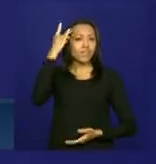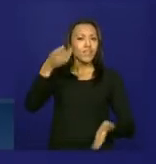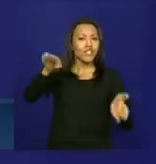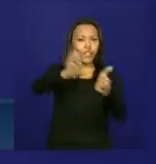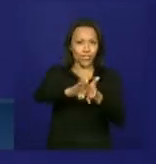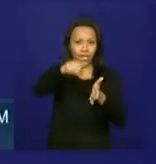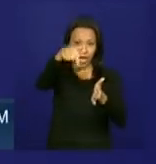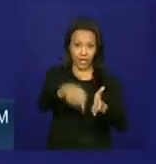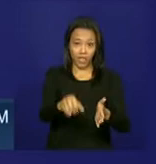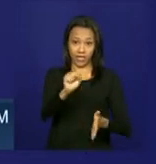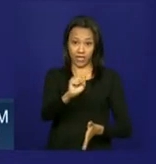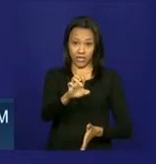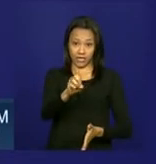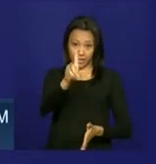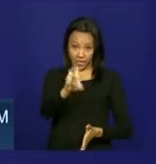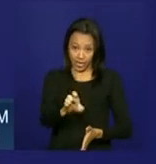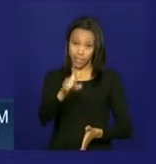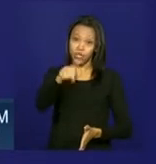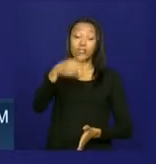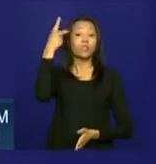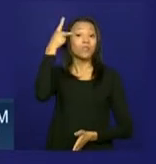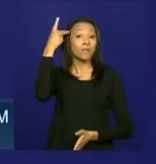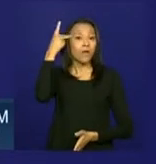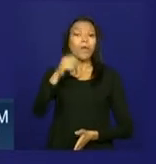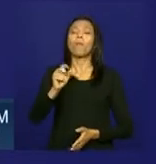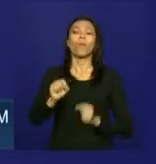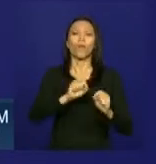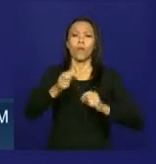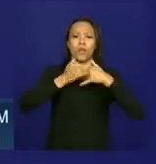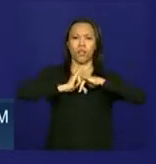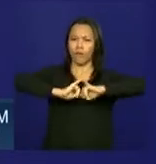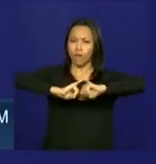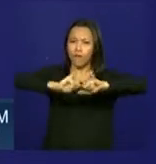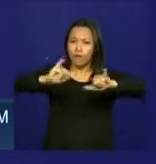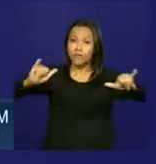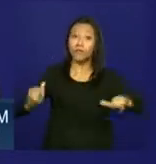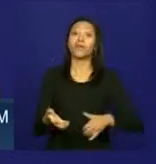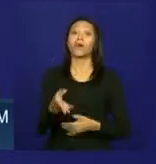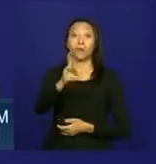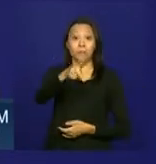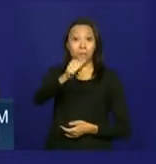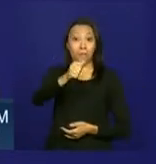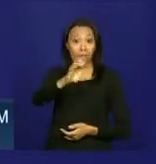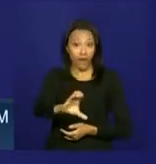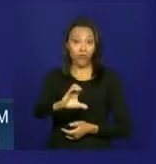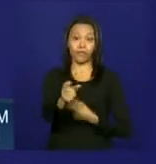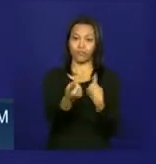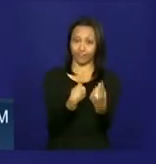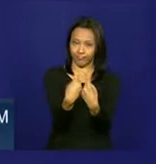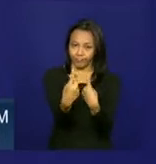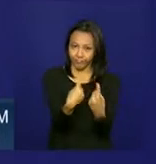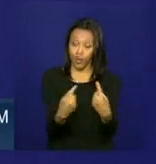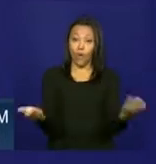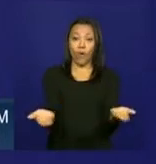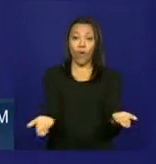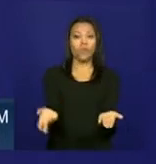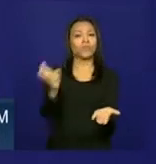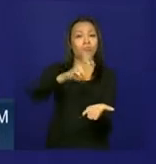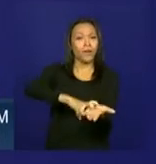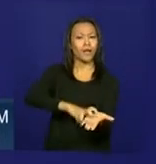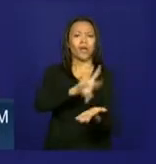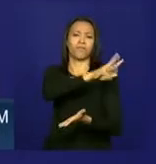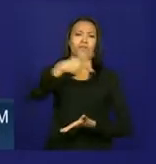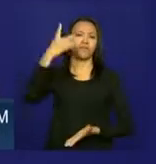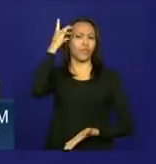aqui na sede do Palácio dos Bandeirantes para anunciar investimentos por meio do PAC Mobilidade Urbana. Hoje pela manhã, a presidenta